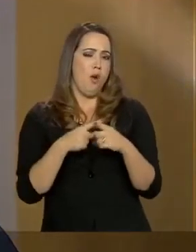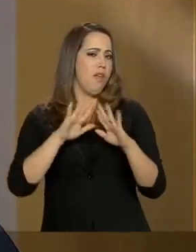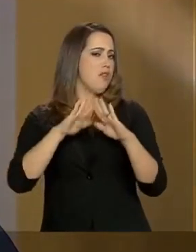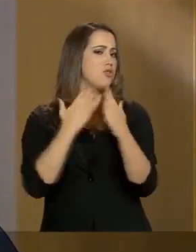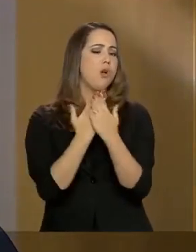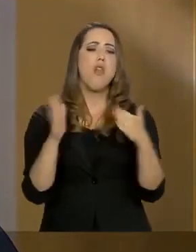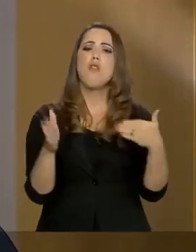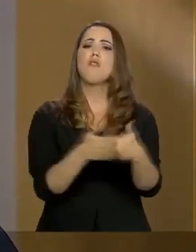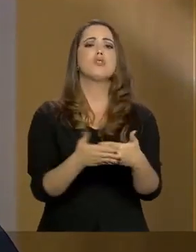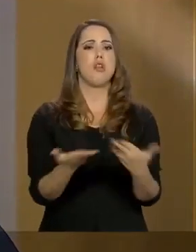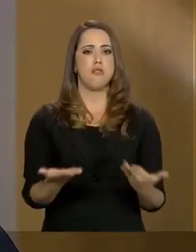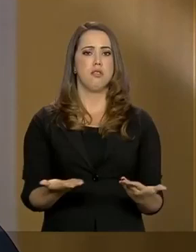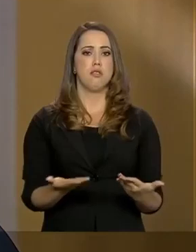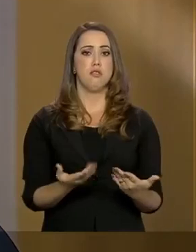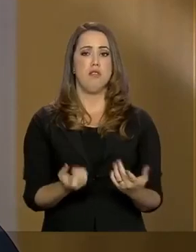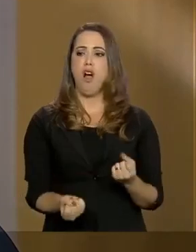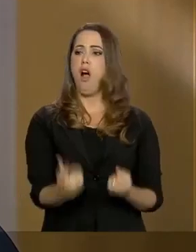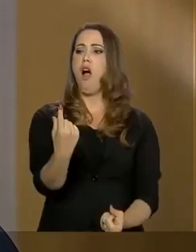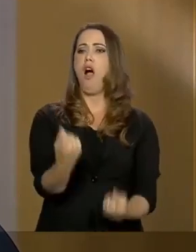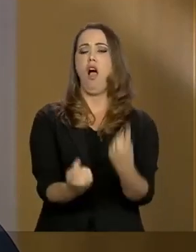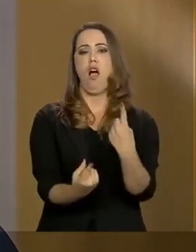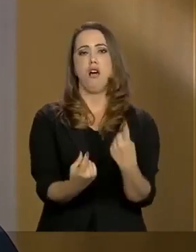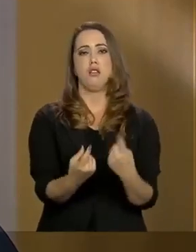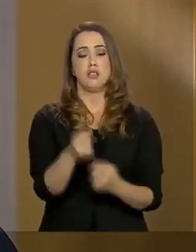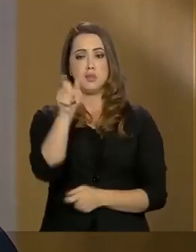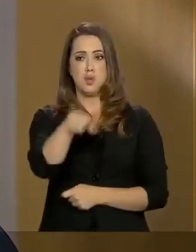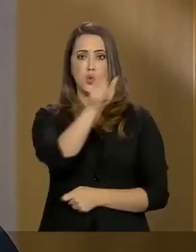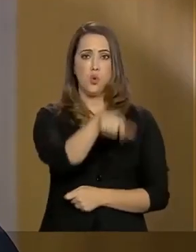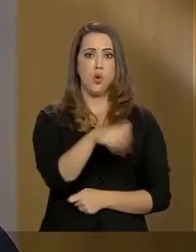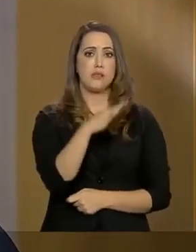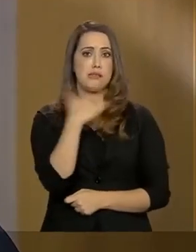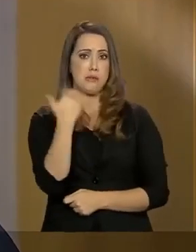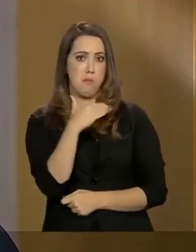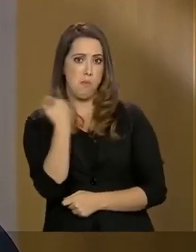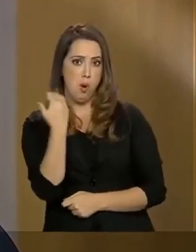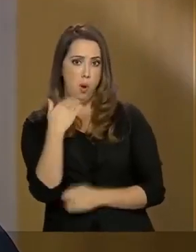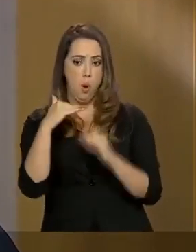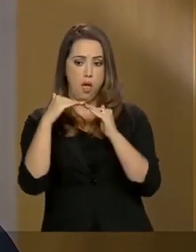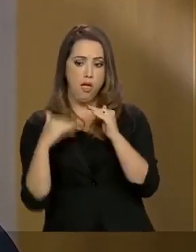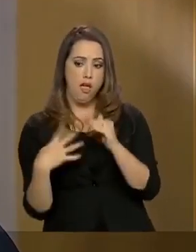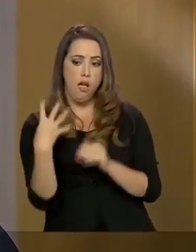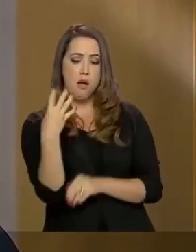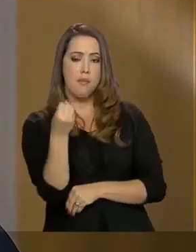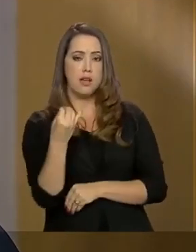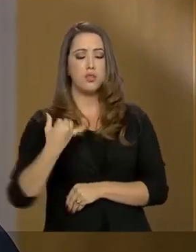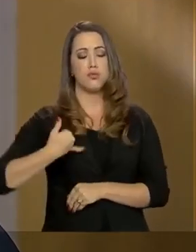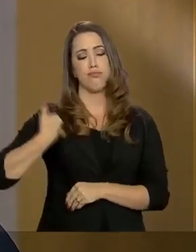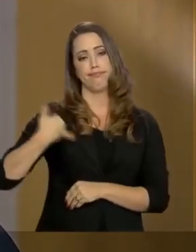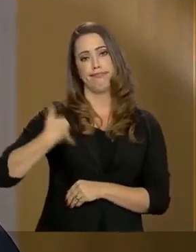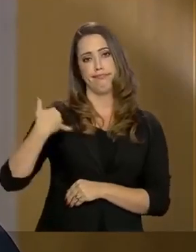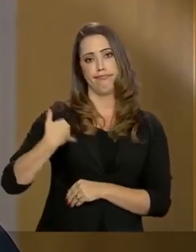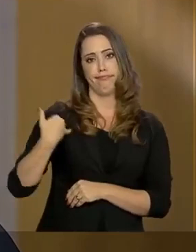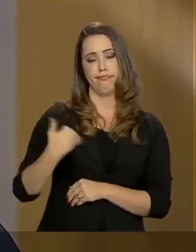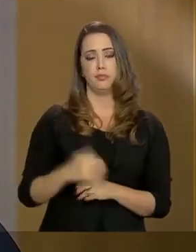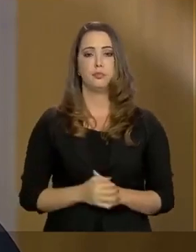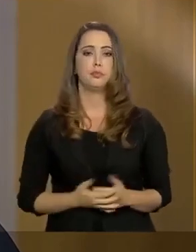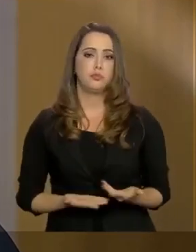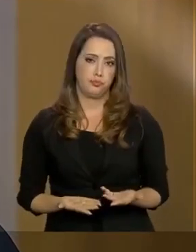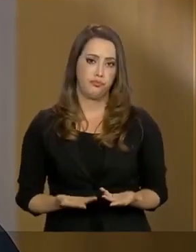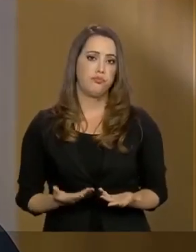escolas? Raros são os casos fatais de pessoas sãs com menos de 40 anos de idade.